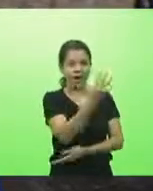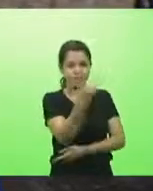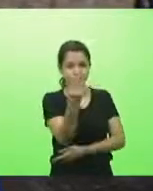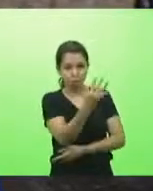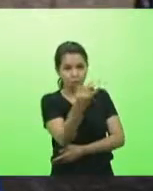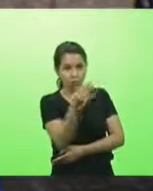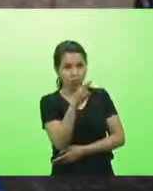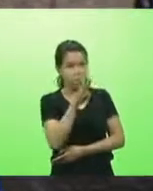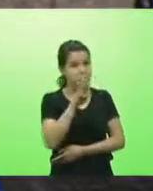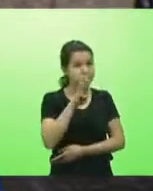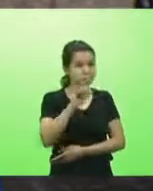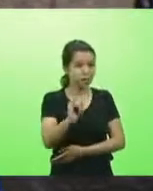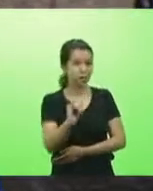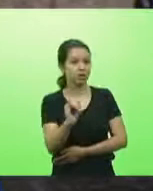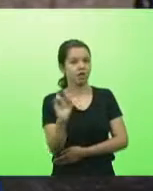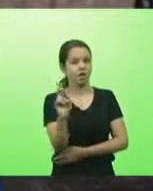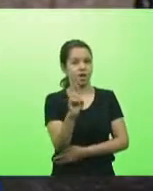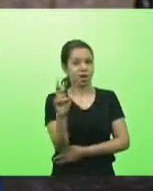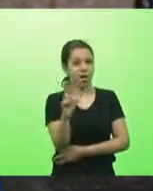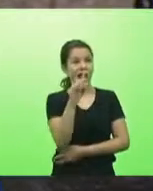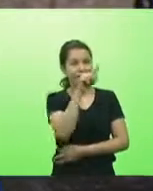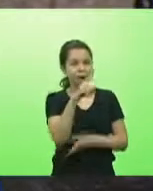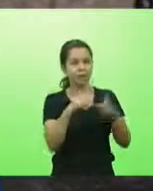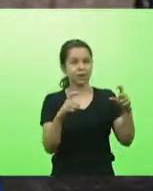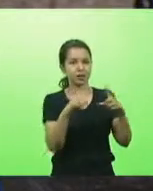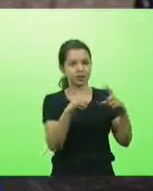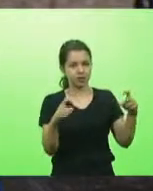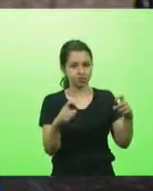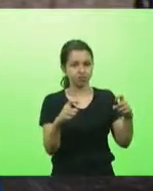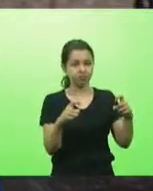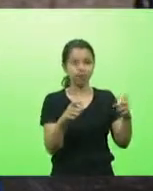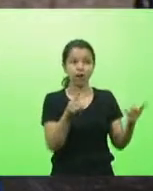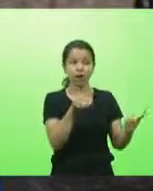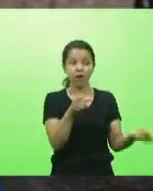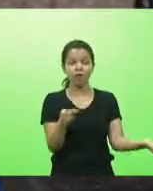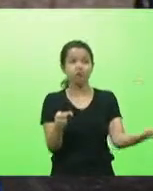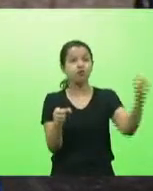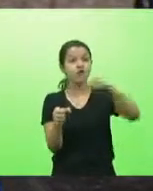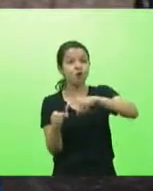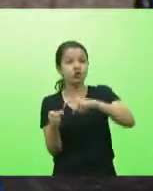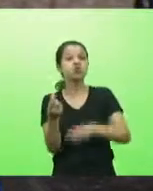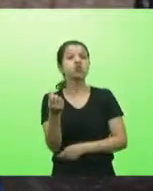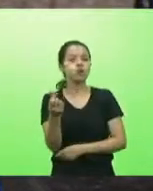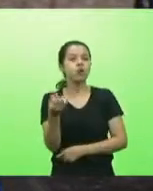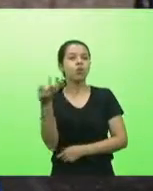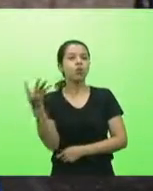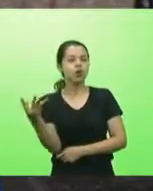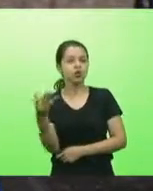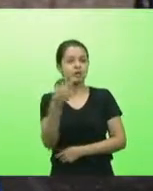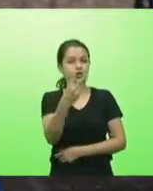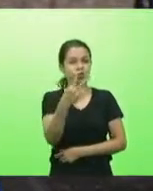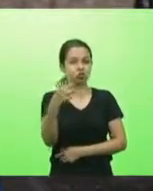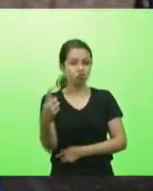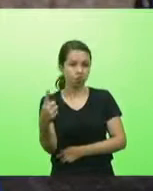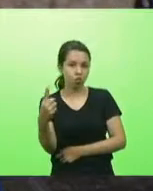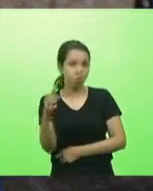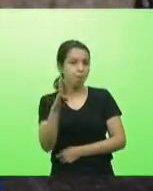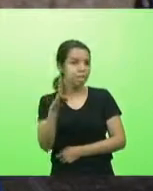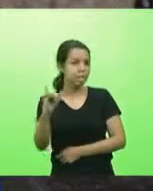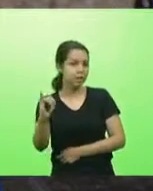para Brasília Brasília nos encaminhou de volta apenas 21 bilhões de reais